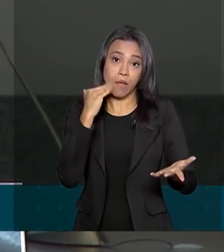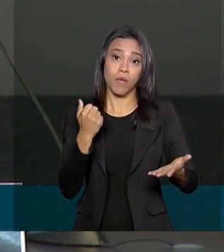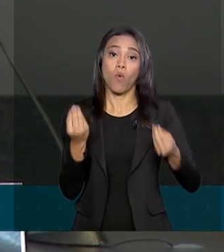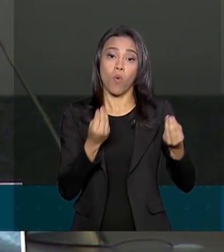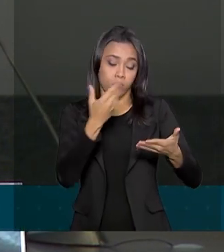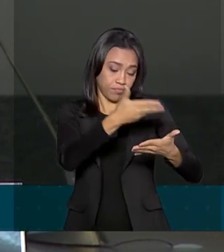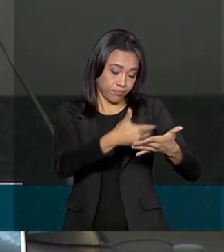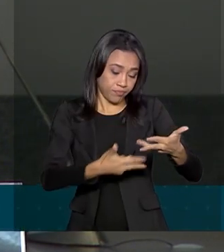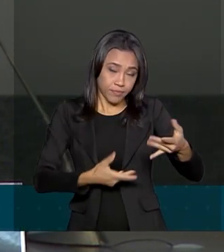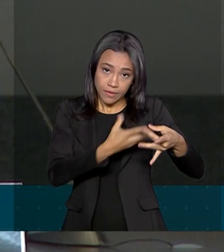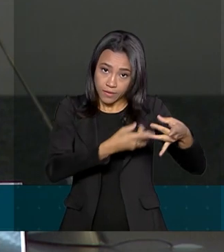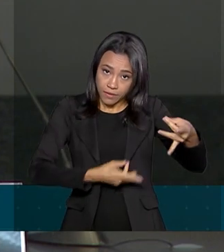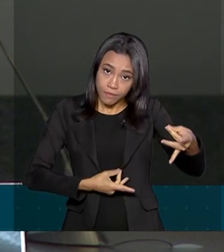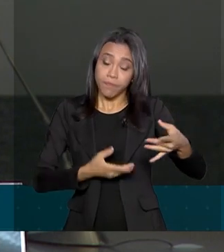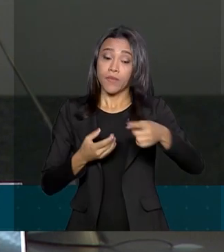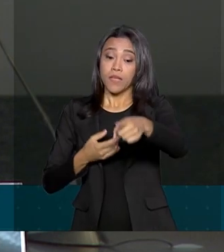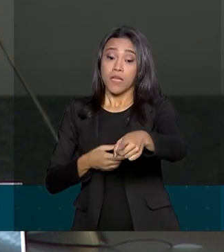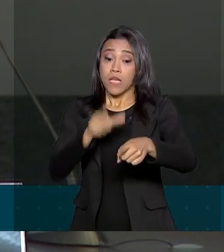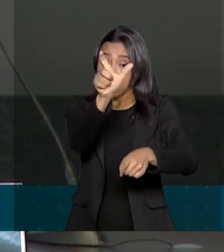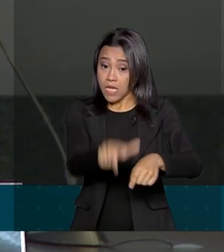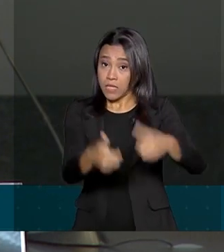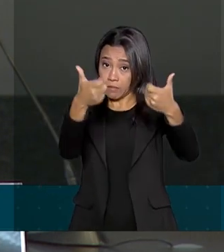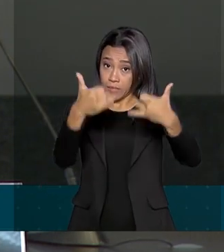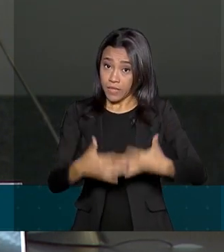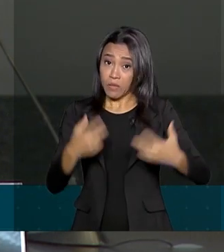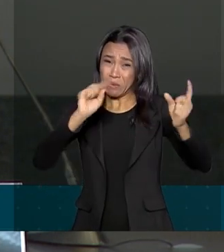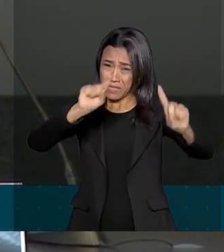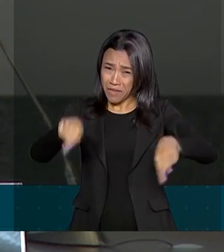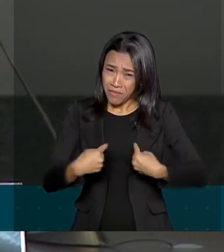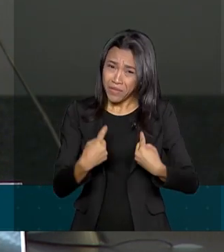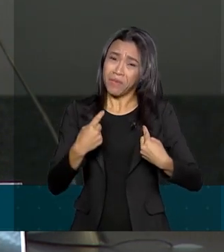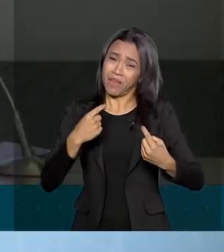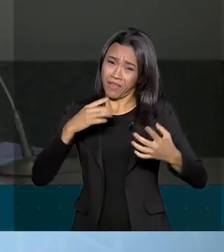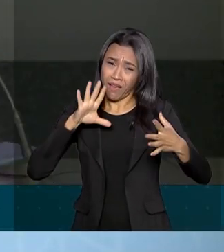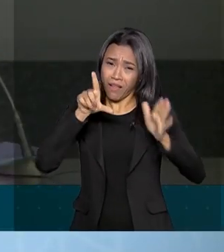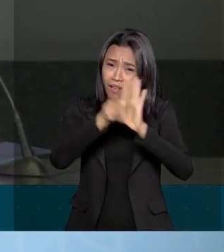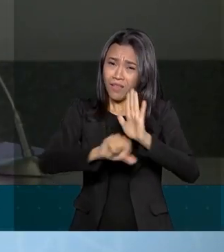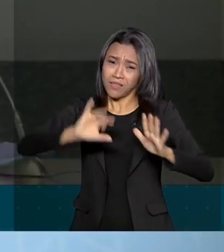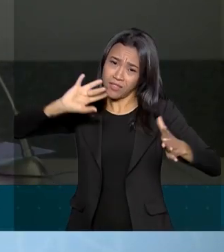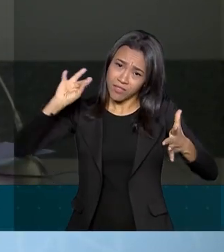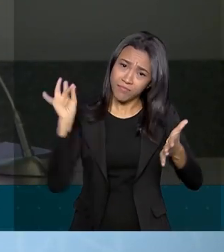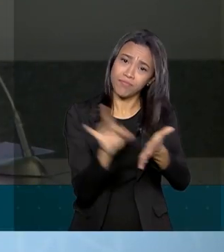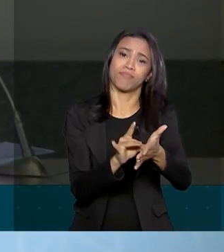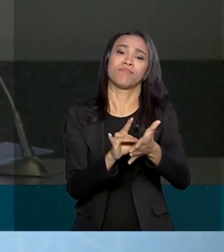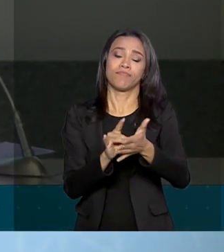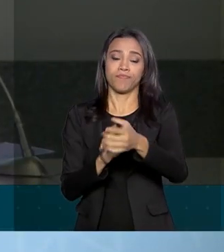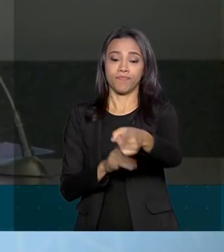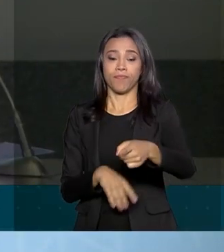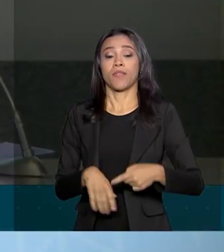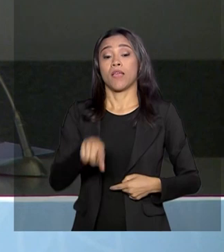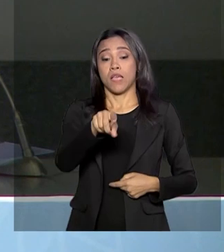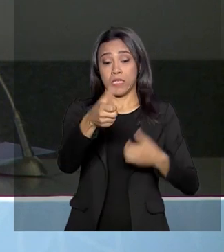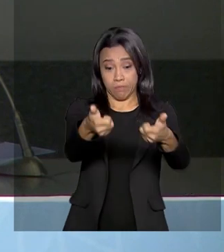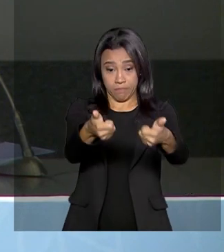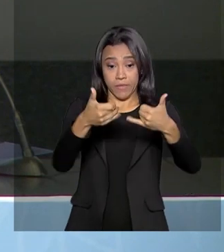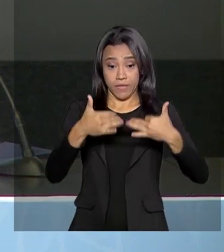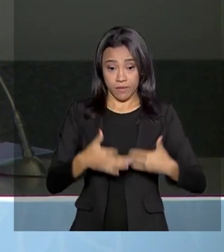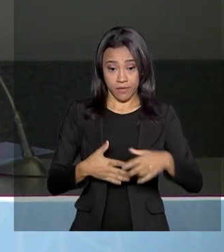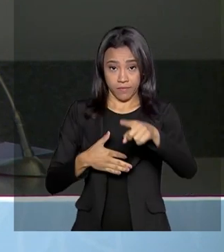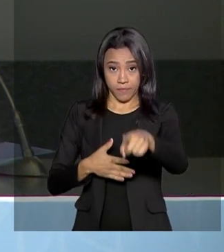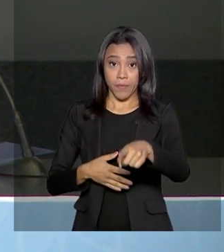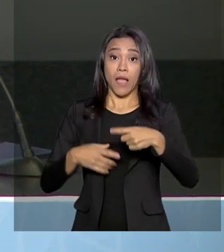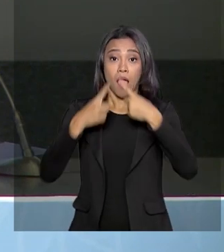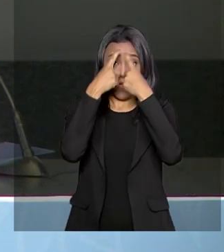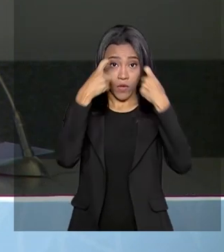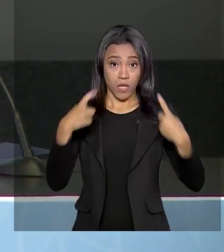acredita que o grande desafio é fazer com que a lei seja realidade. A violência doméstica é